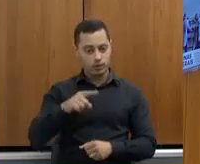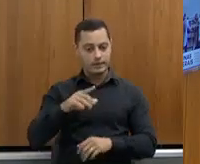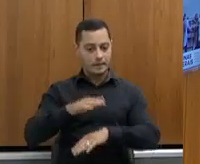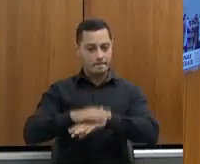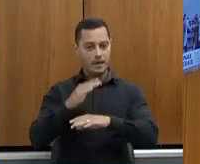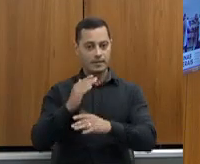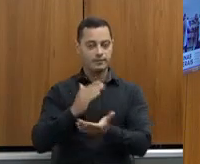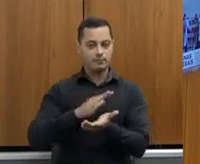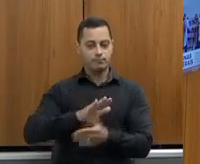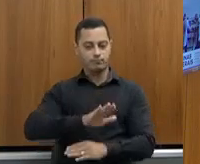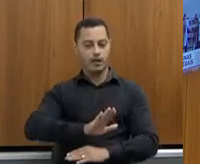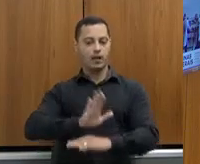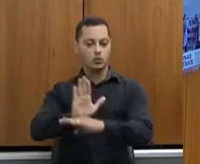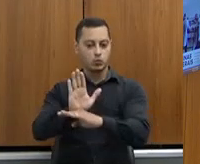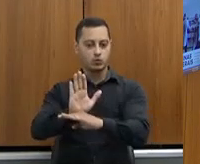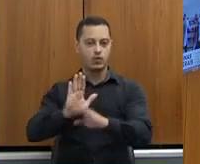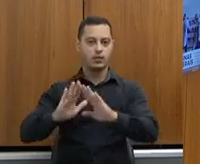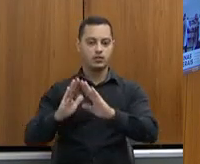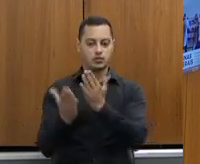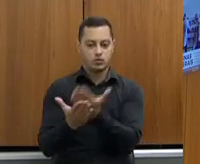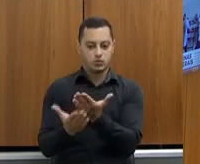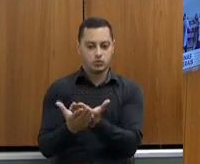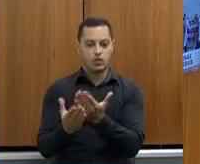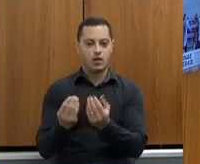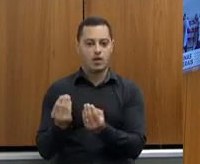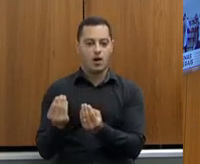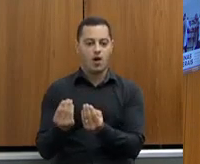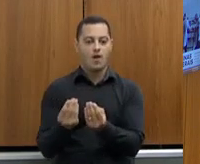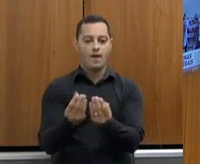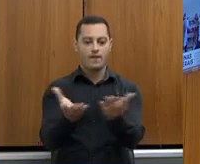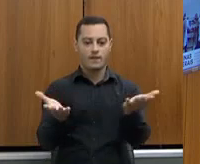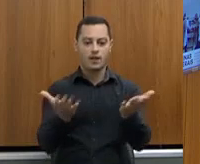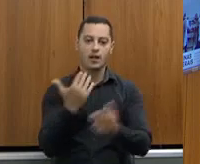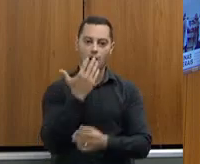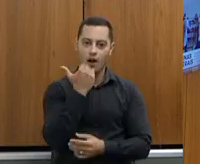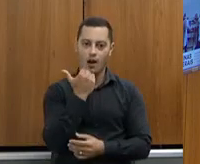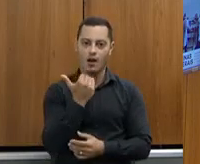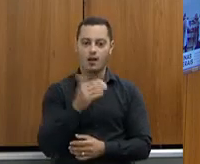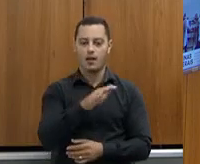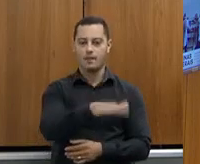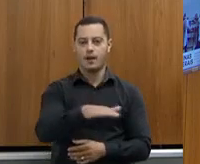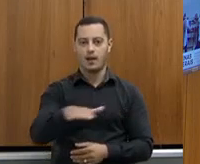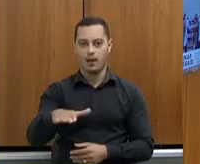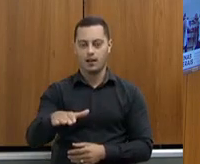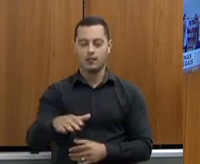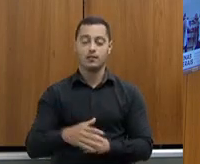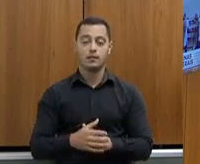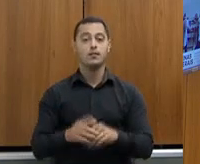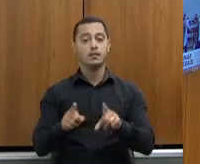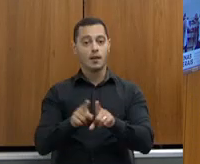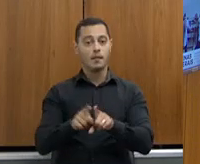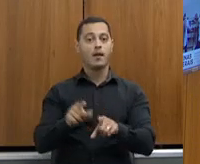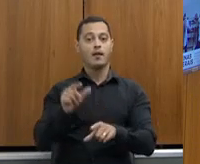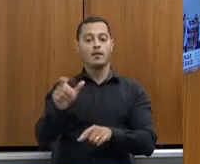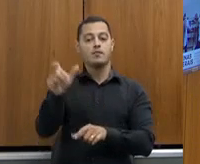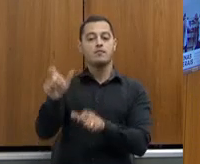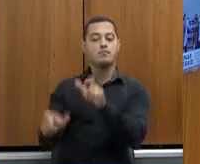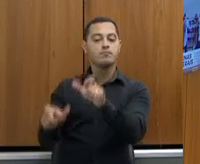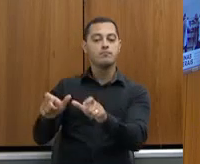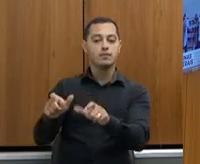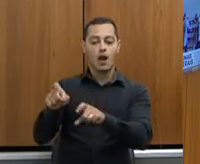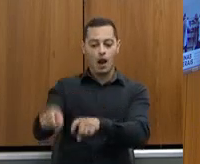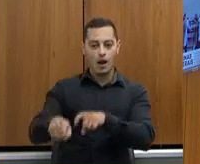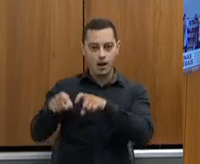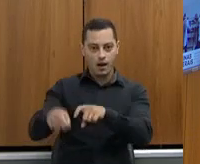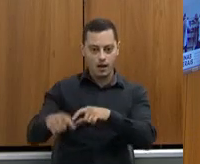ainda e conseguir ter mais sucesso nisso e melhorar realmente a qualidade da merenda escolar. E o produtor que está lá no campo ter renda, saber